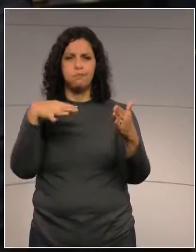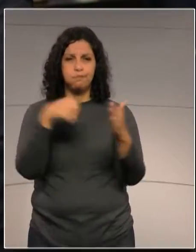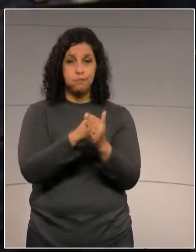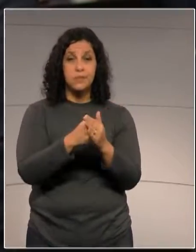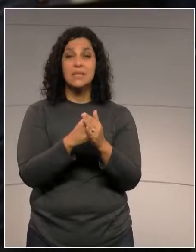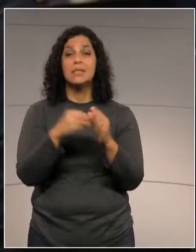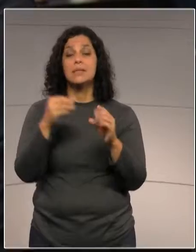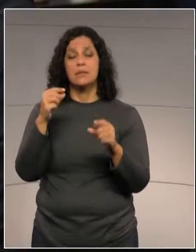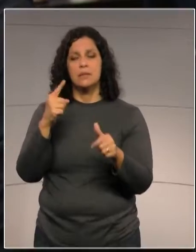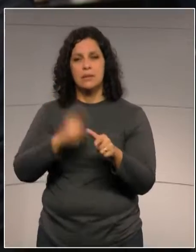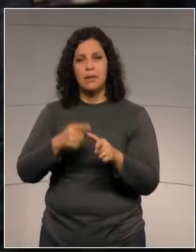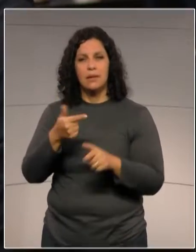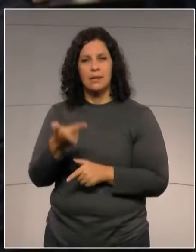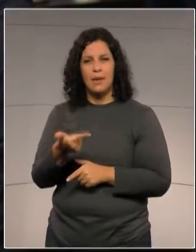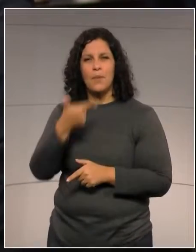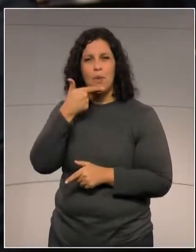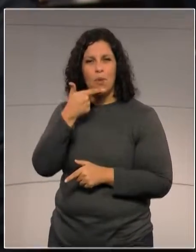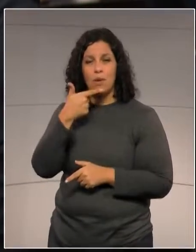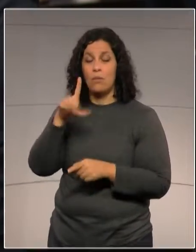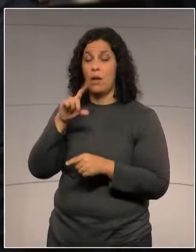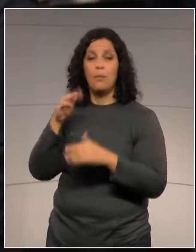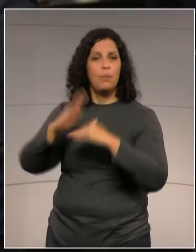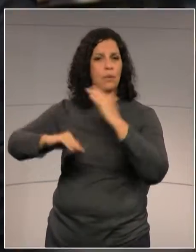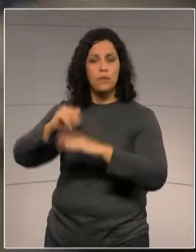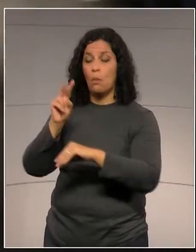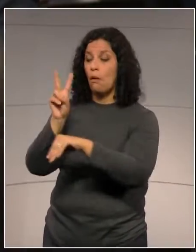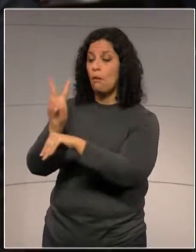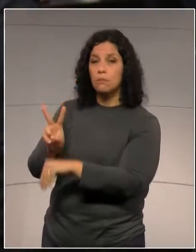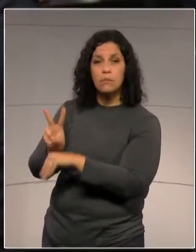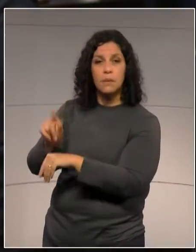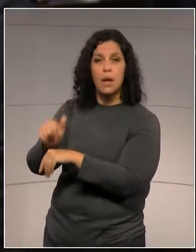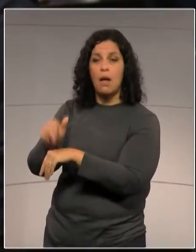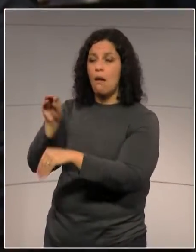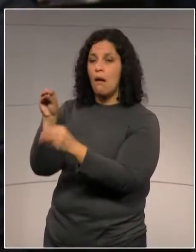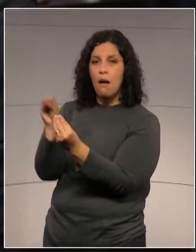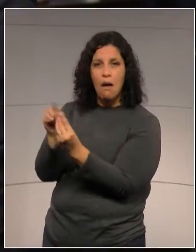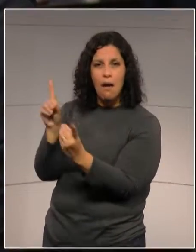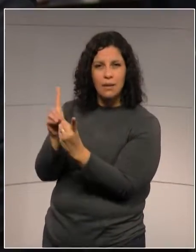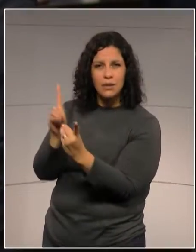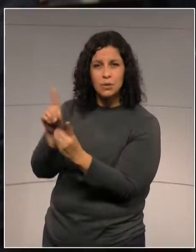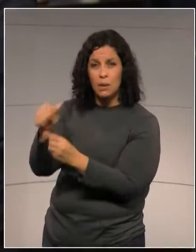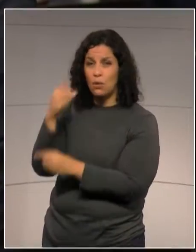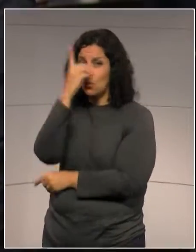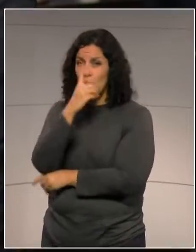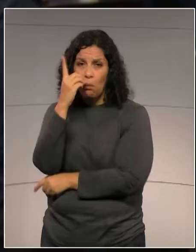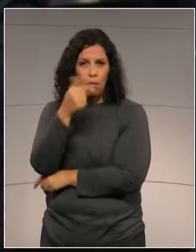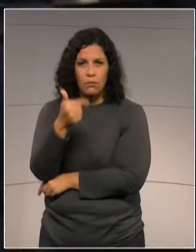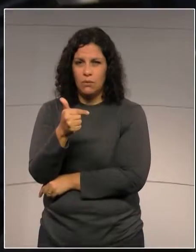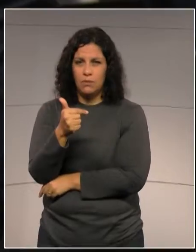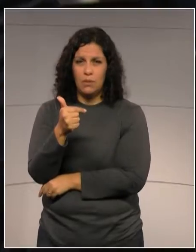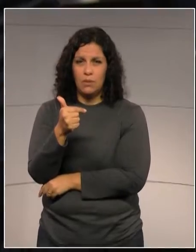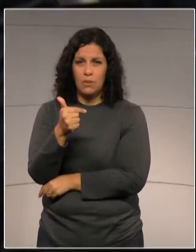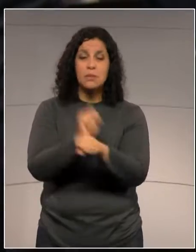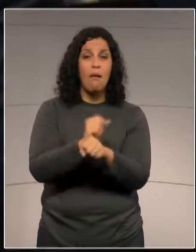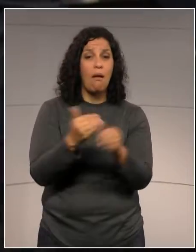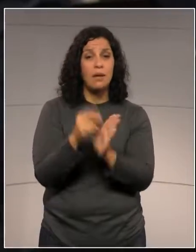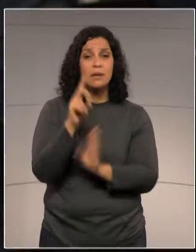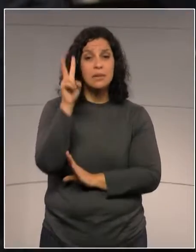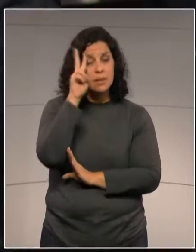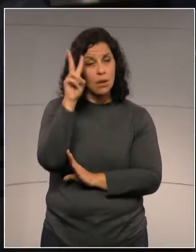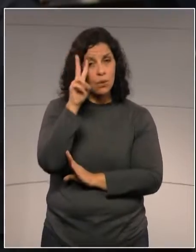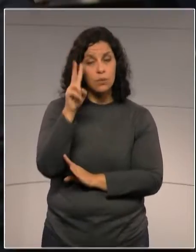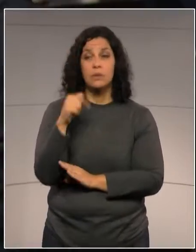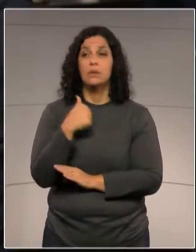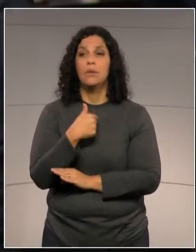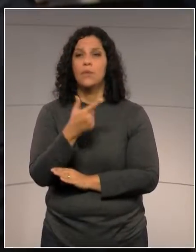Mourão, e não havia profissional para atender esta família. Num domingo, teria de esperar até a segunda-feira. O